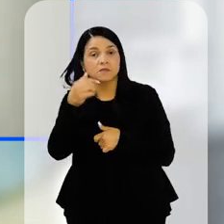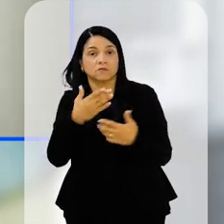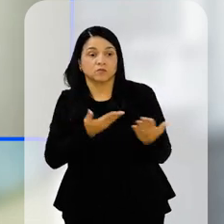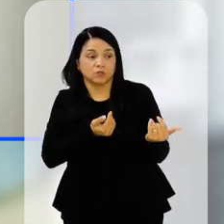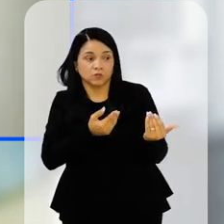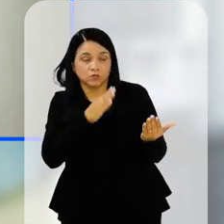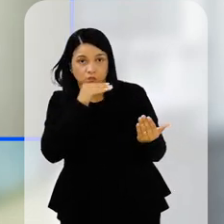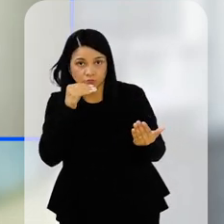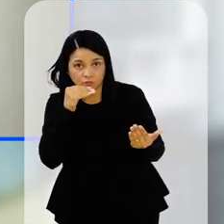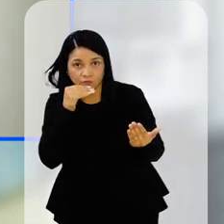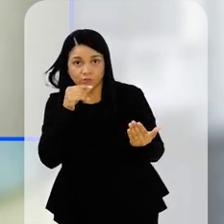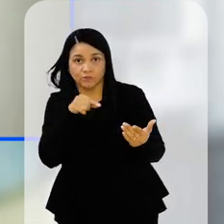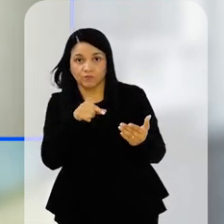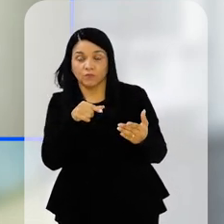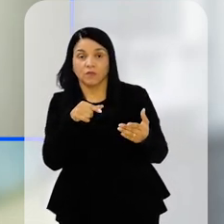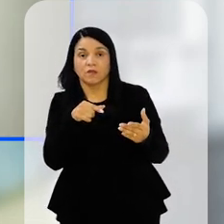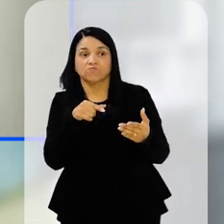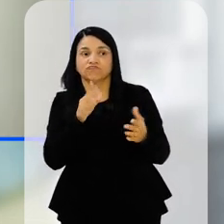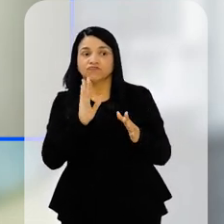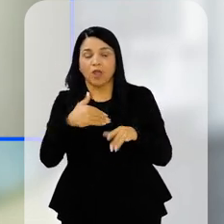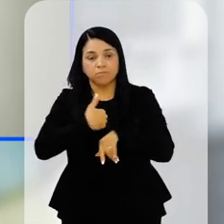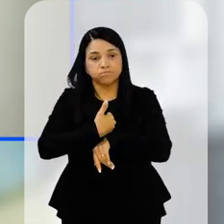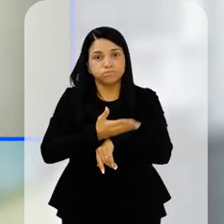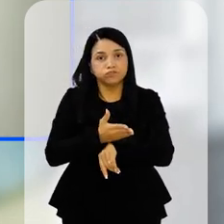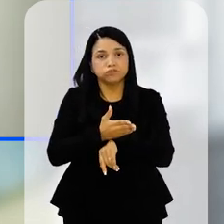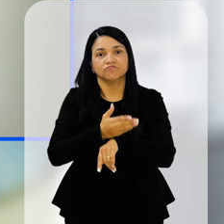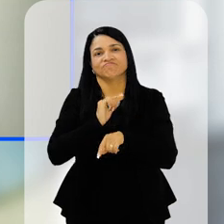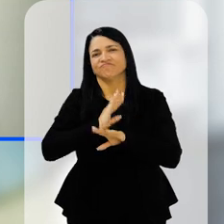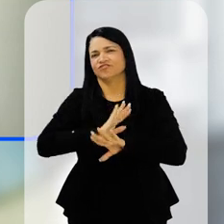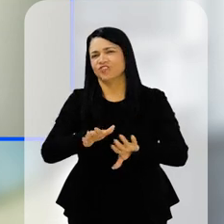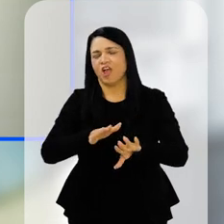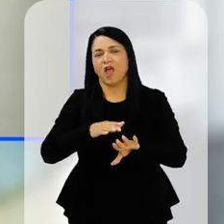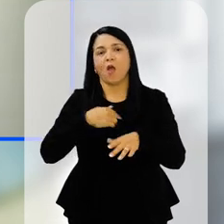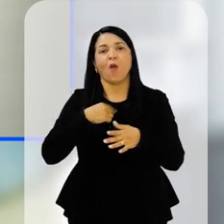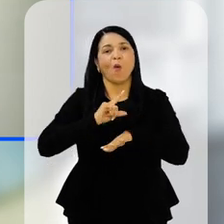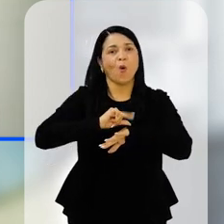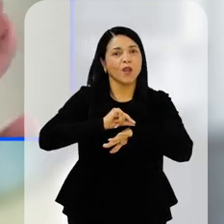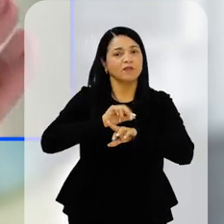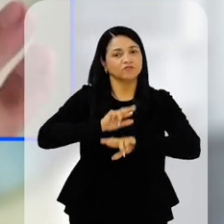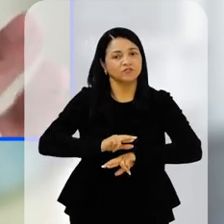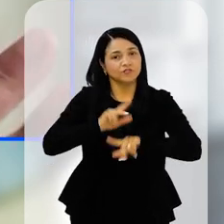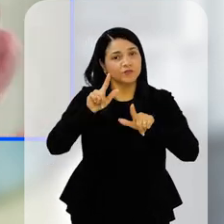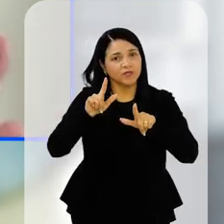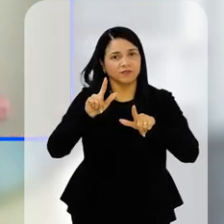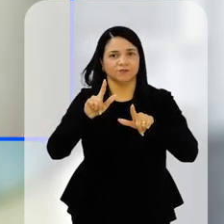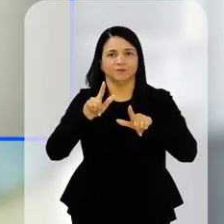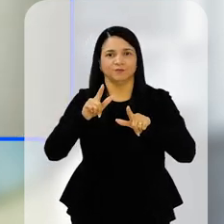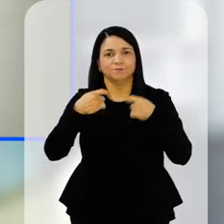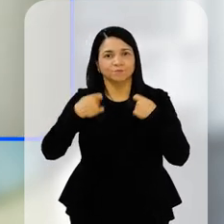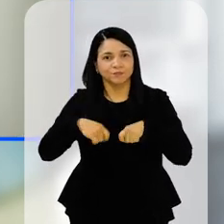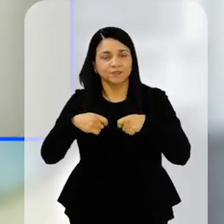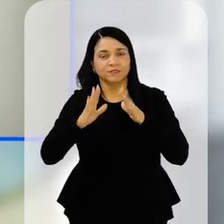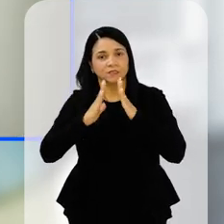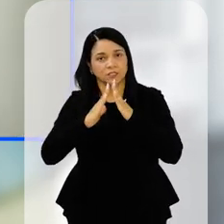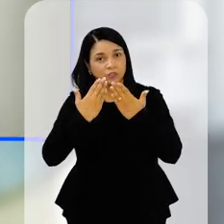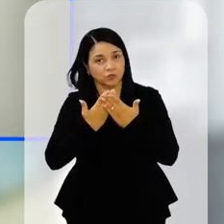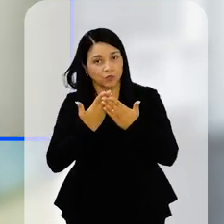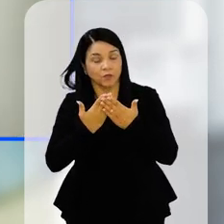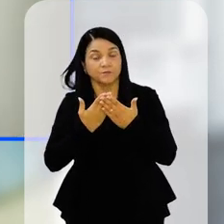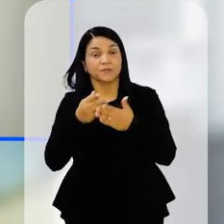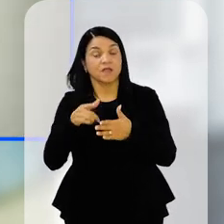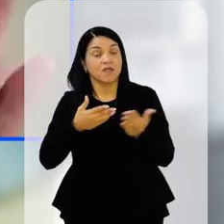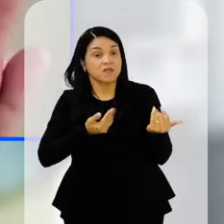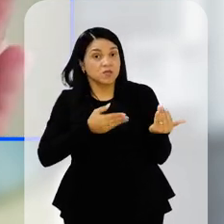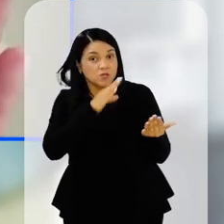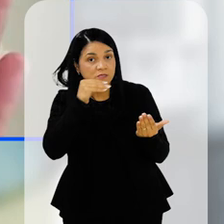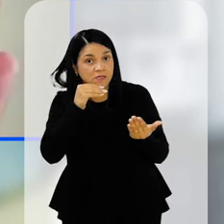para o caso dos adolescentes já passou da hora de a gente ter horários diferentes para os adolescentes do que a gente tem para o ensino fundamental,